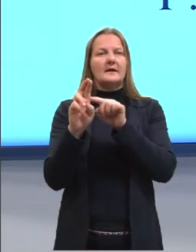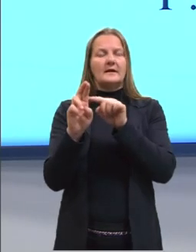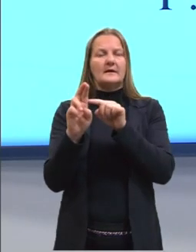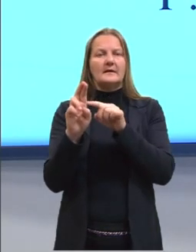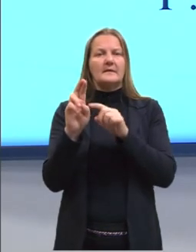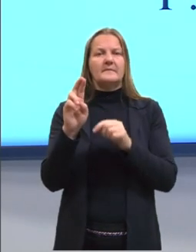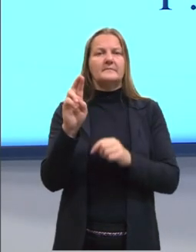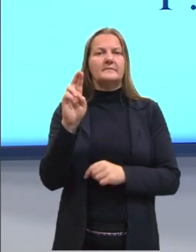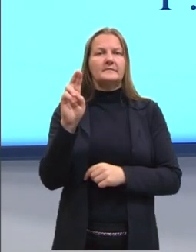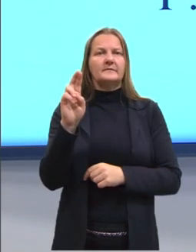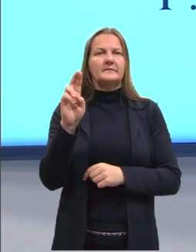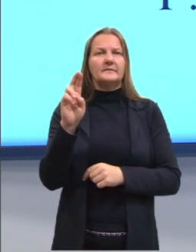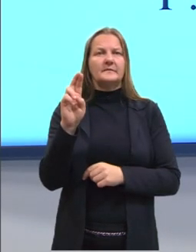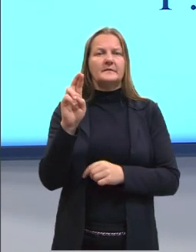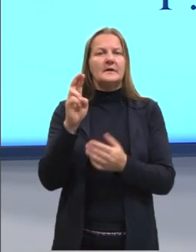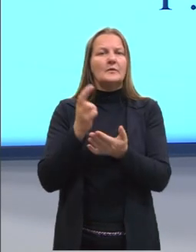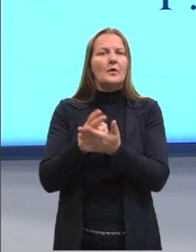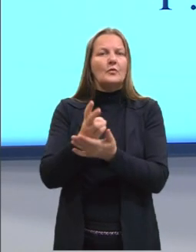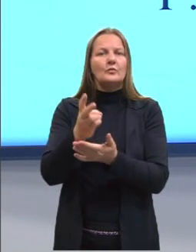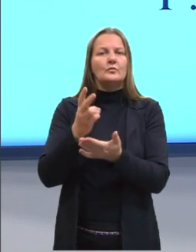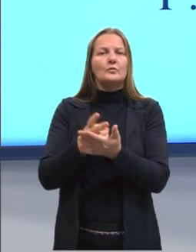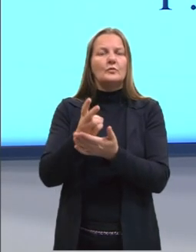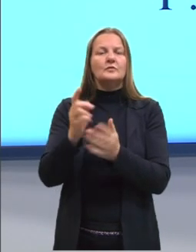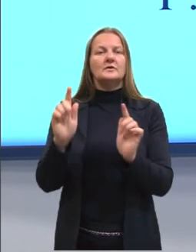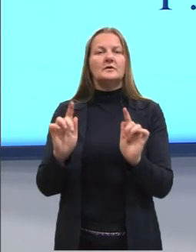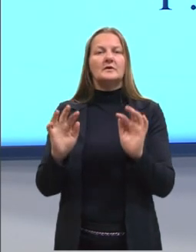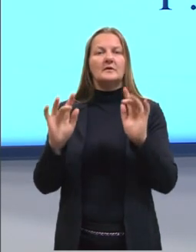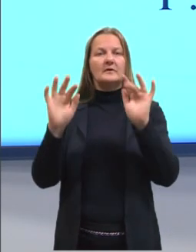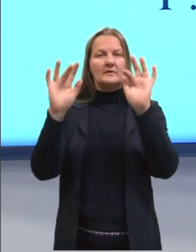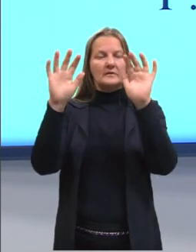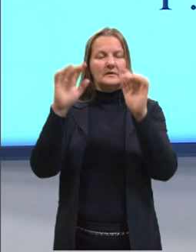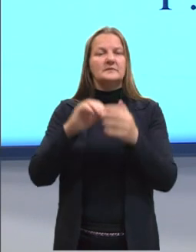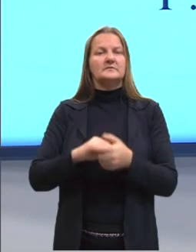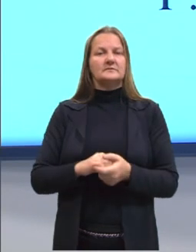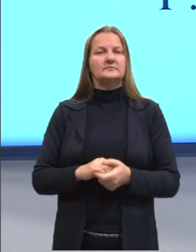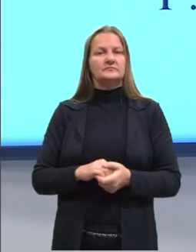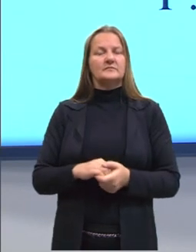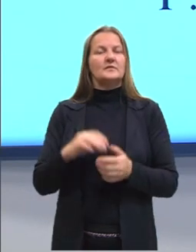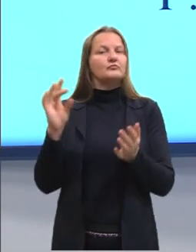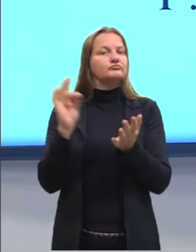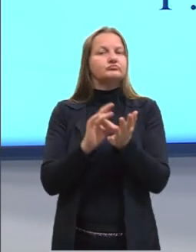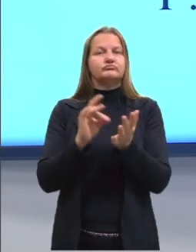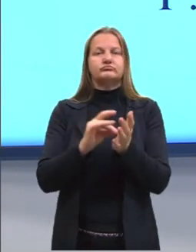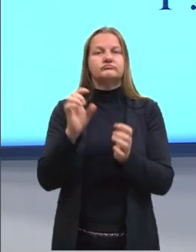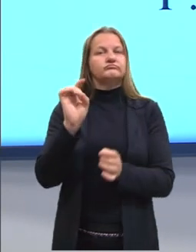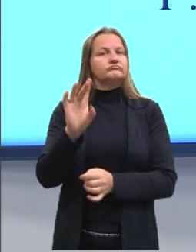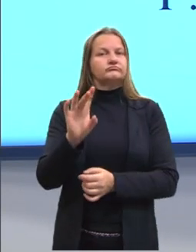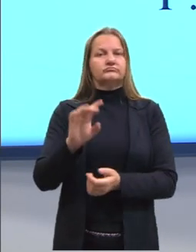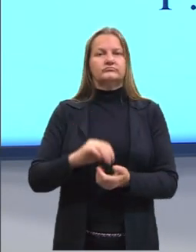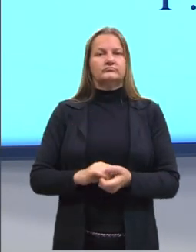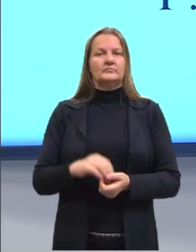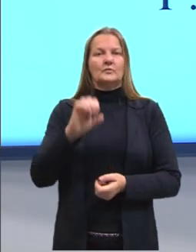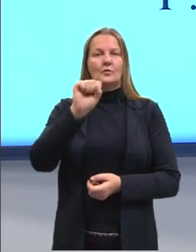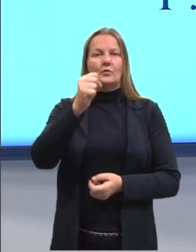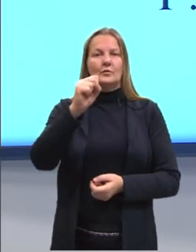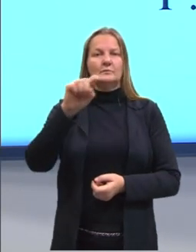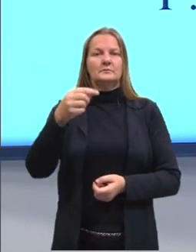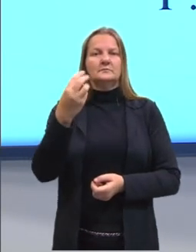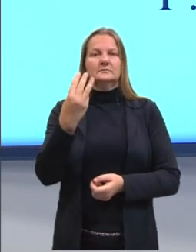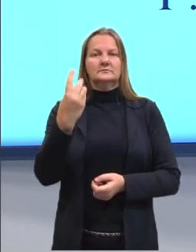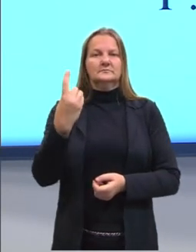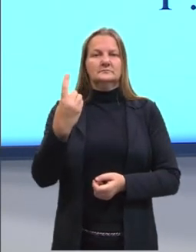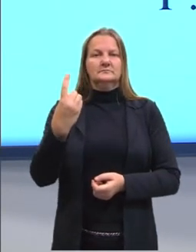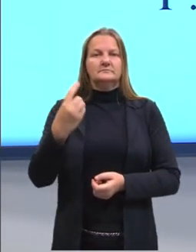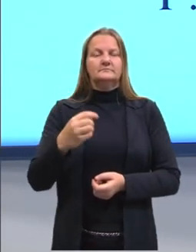Esse R é uma constante dos gases ideais que a gente chama. É um valor fixo. 8,31